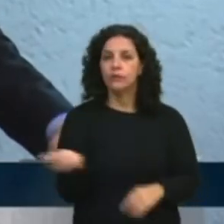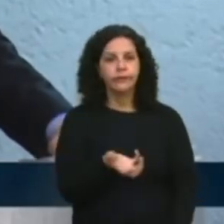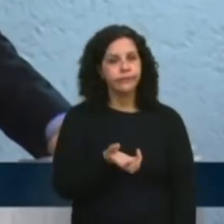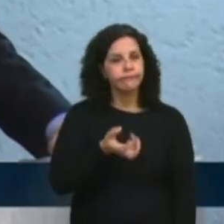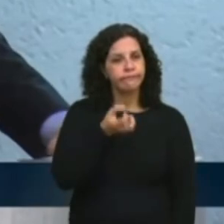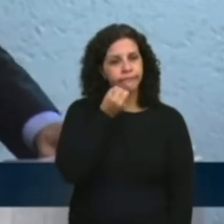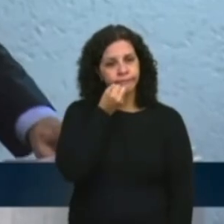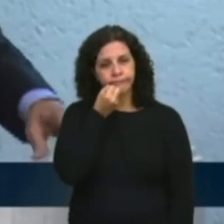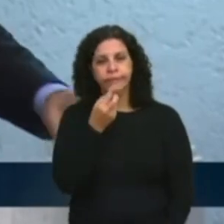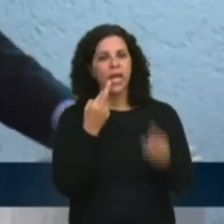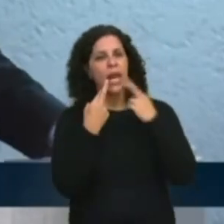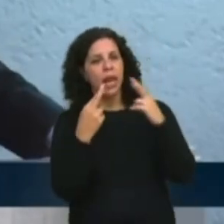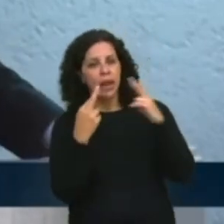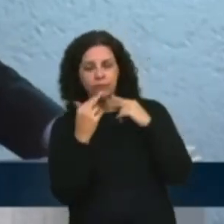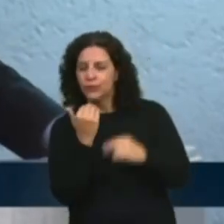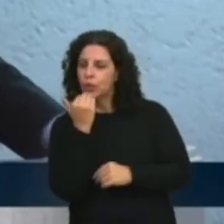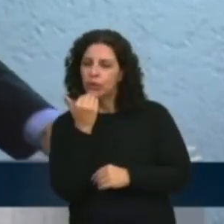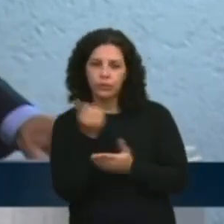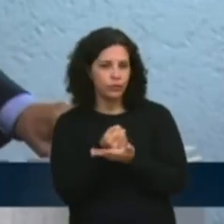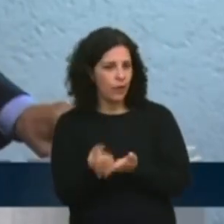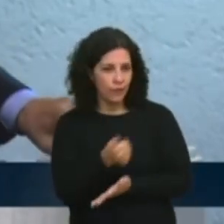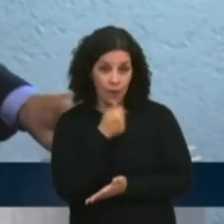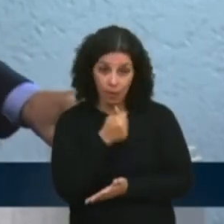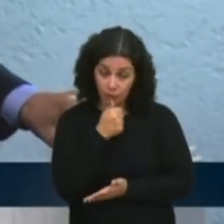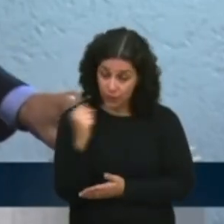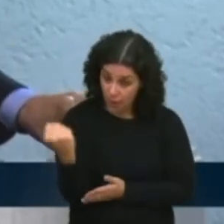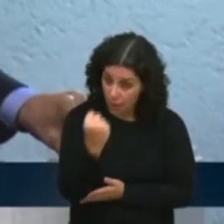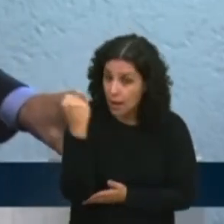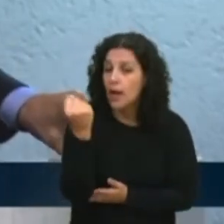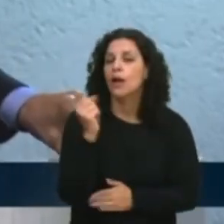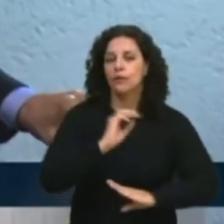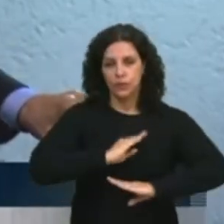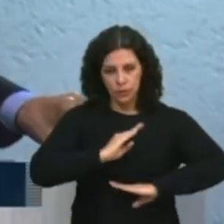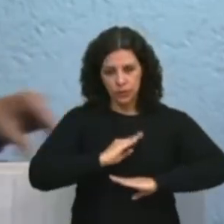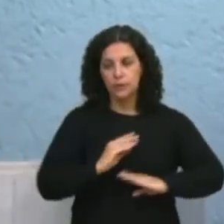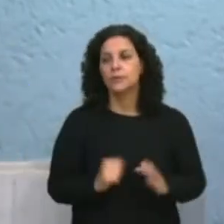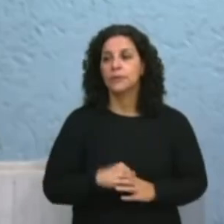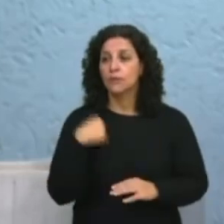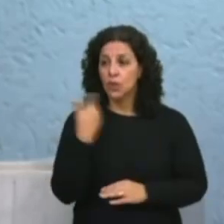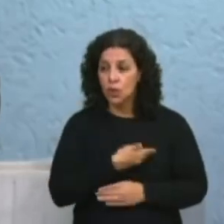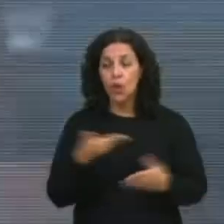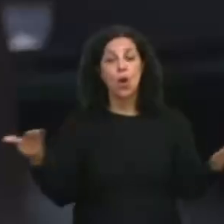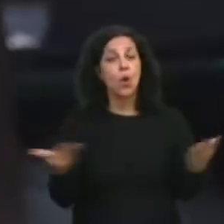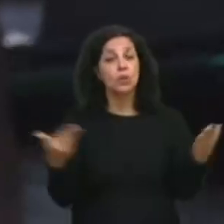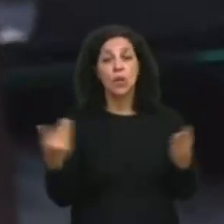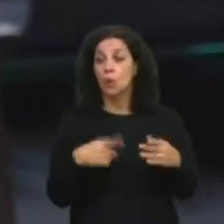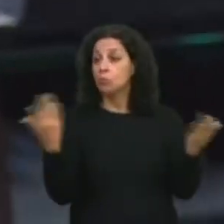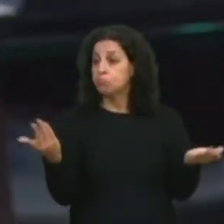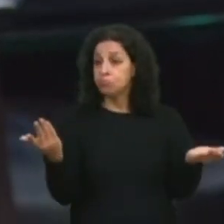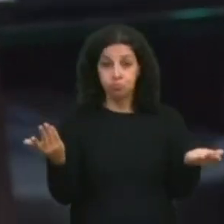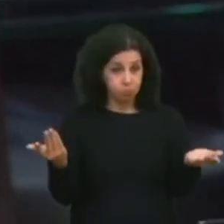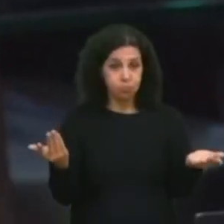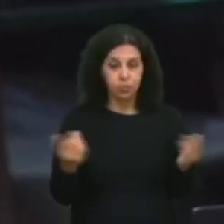reclamando do que está acontecendo, deputada Dão Litro. E é grave a situação. E nós estamos sem órgão técnico. Então, eu